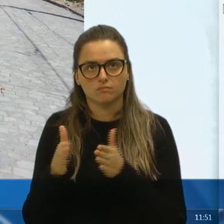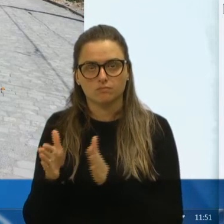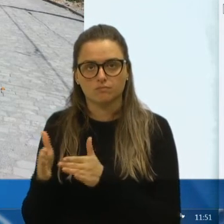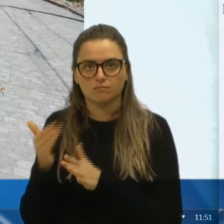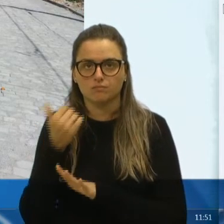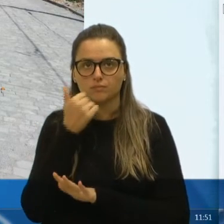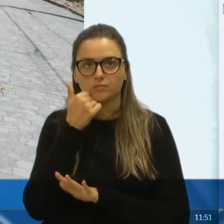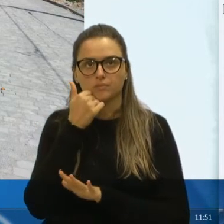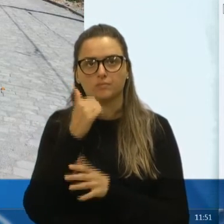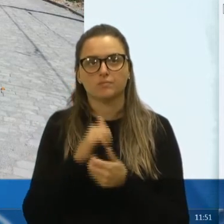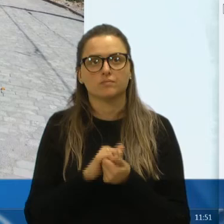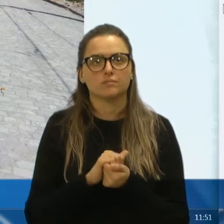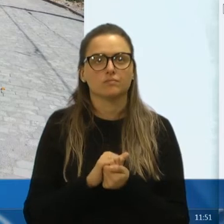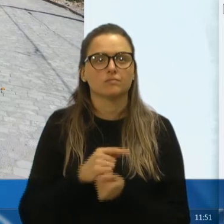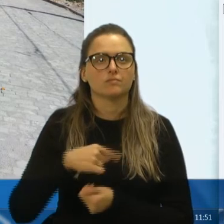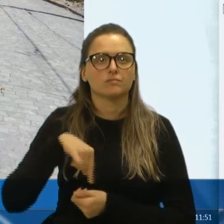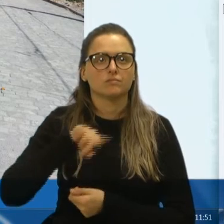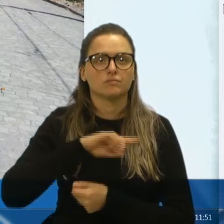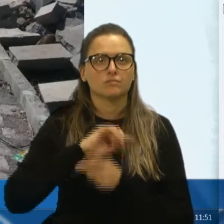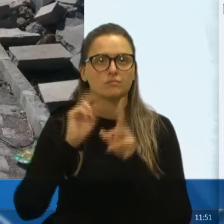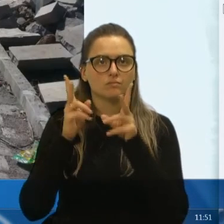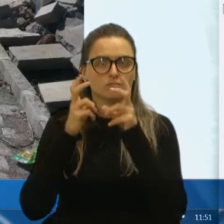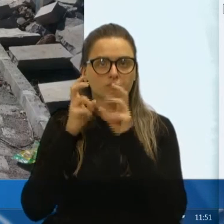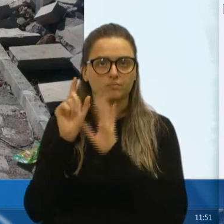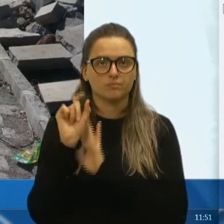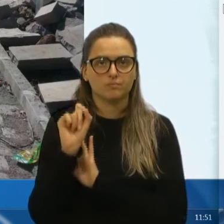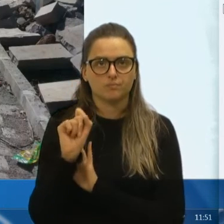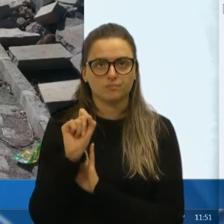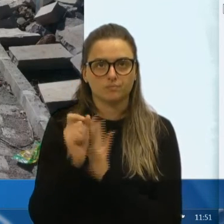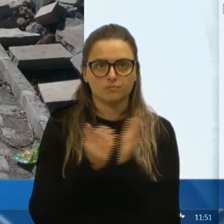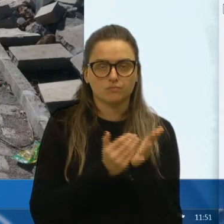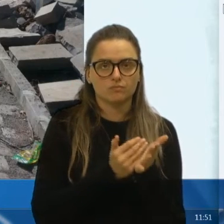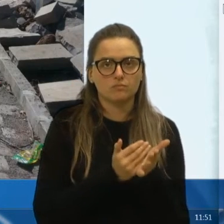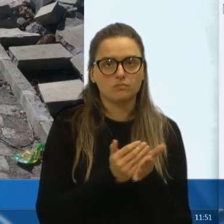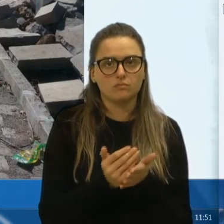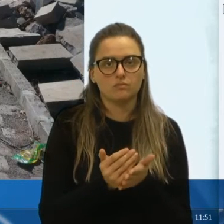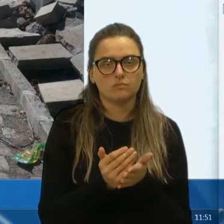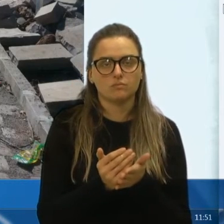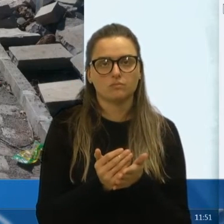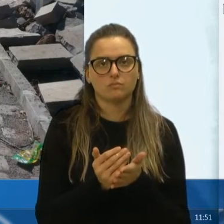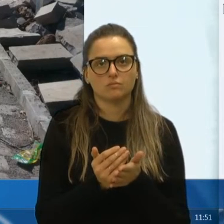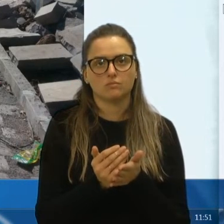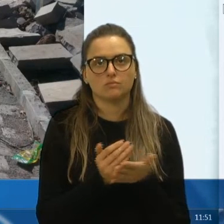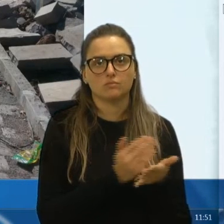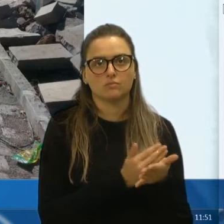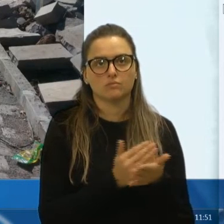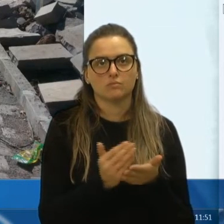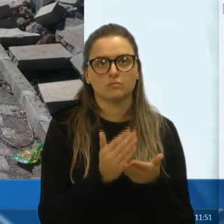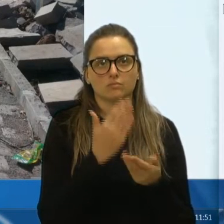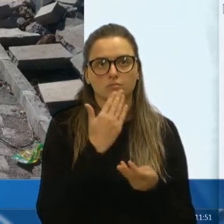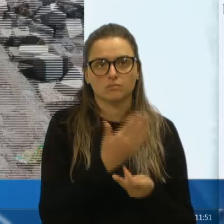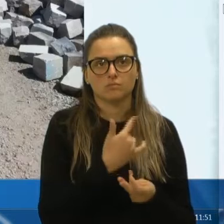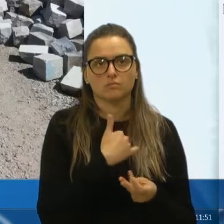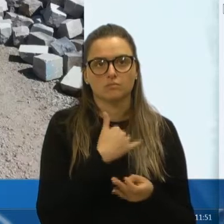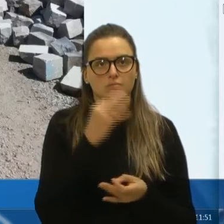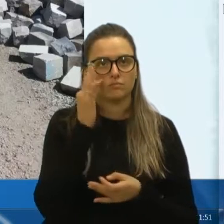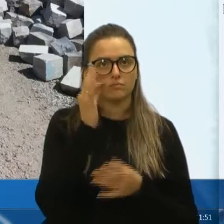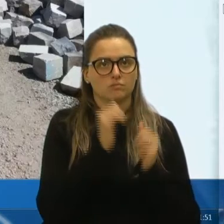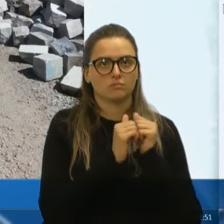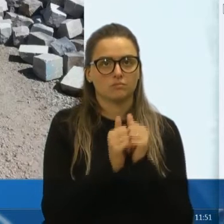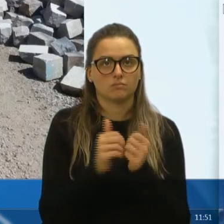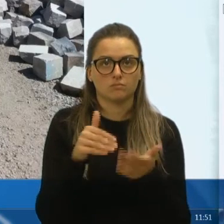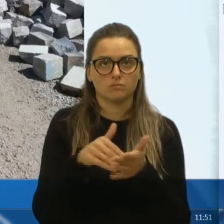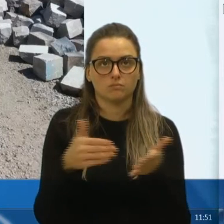então, a gente percebeu que, desde o início da, da, da cobrança que eu esteve presente, e até